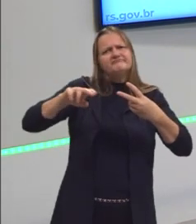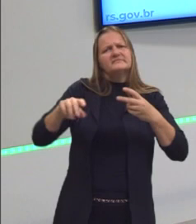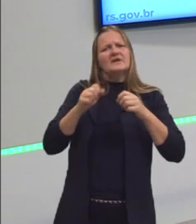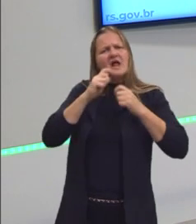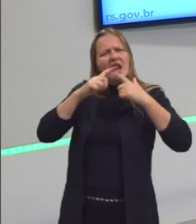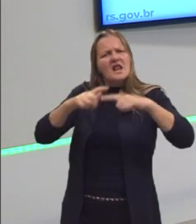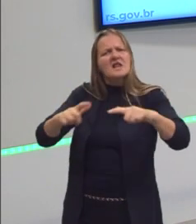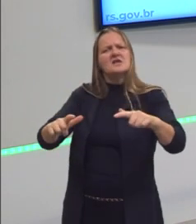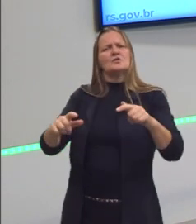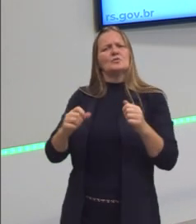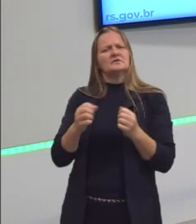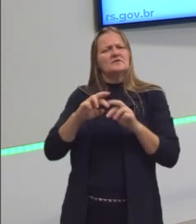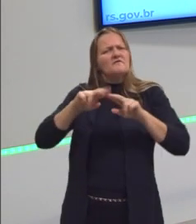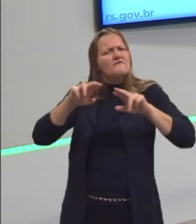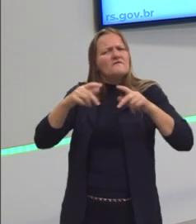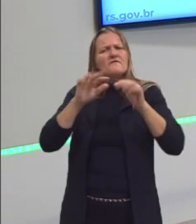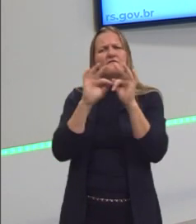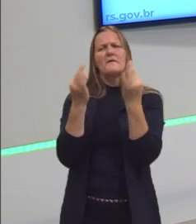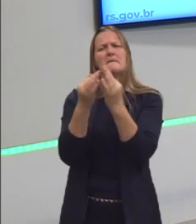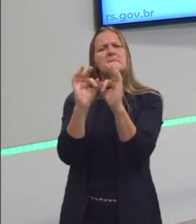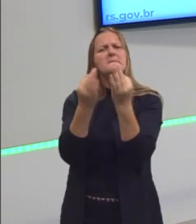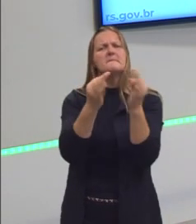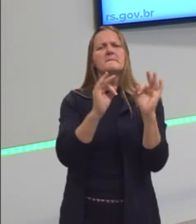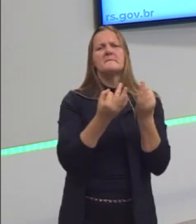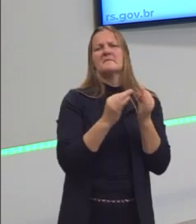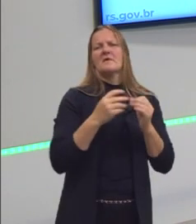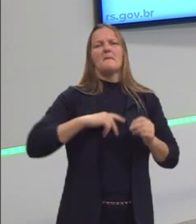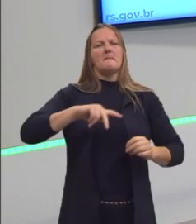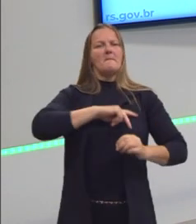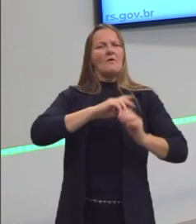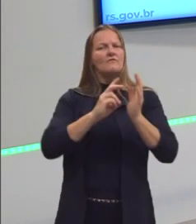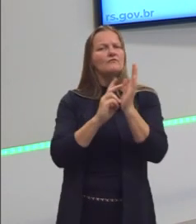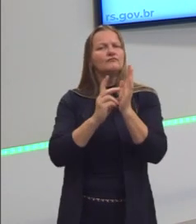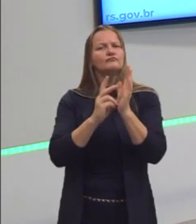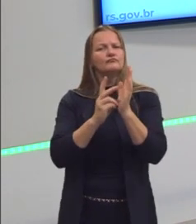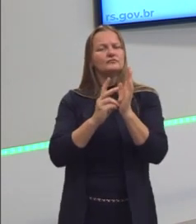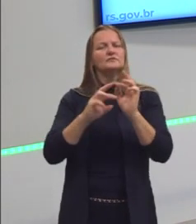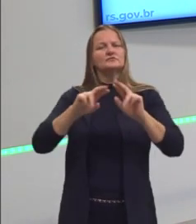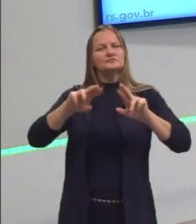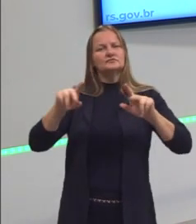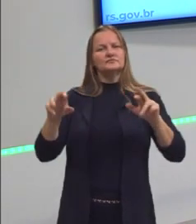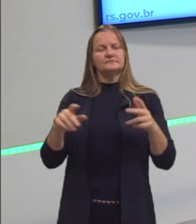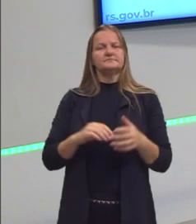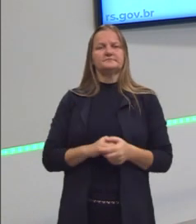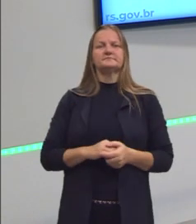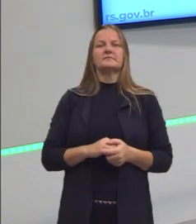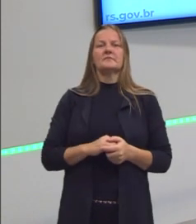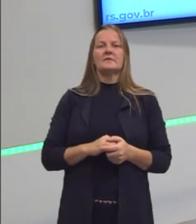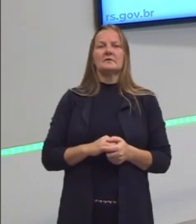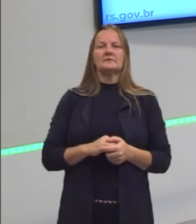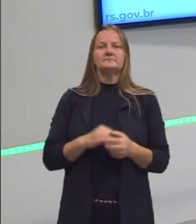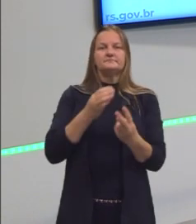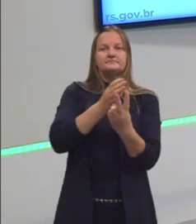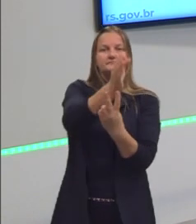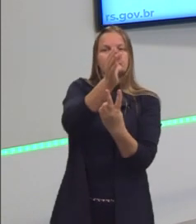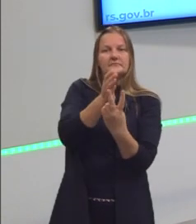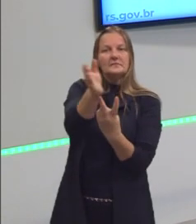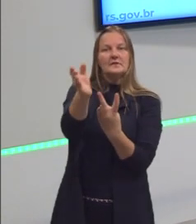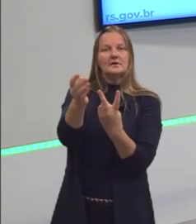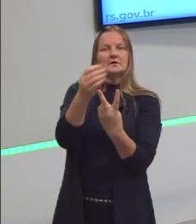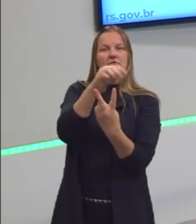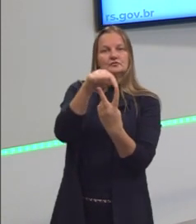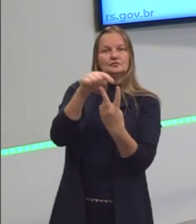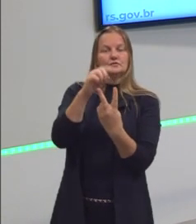famílias diversas, muitos povos diferentes dentro do macro-g. E esses são os dois principais do